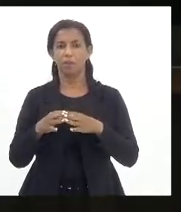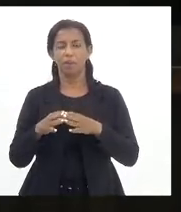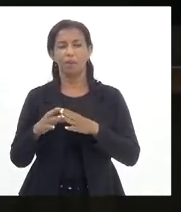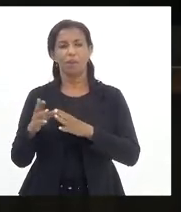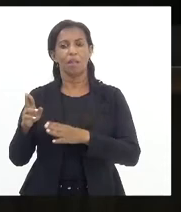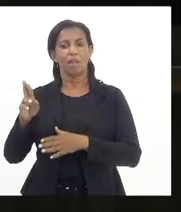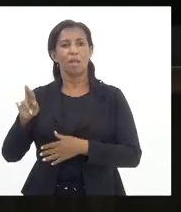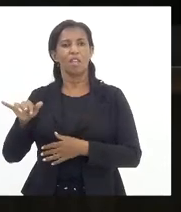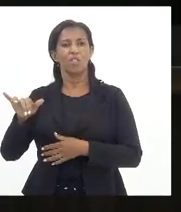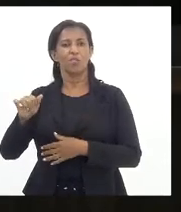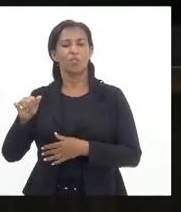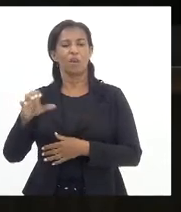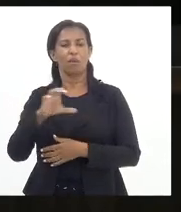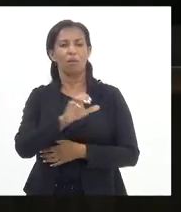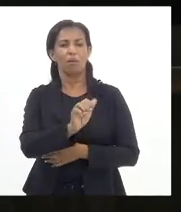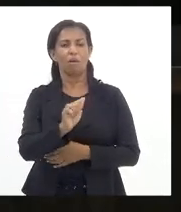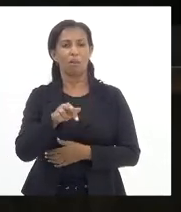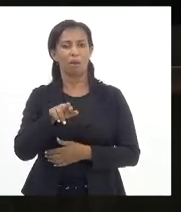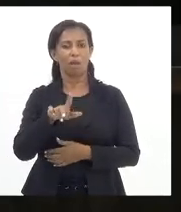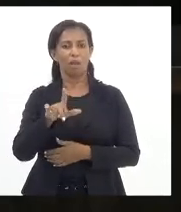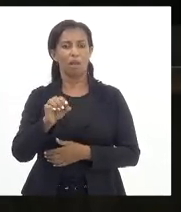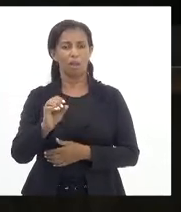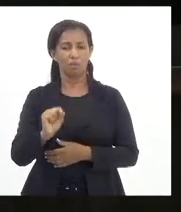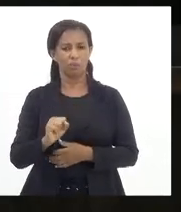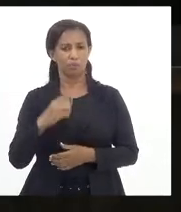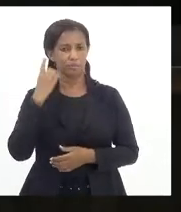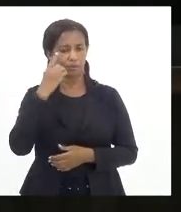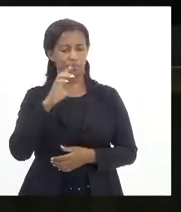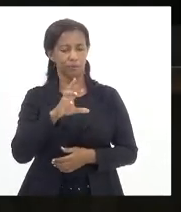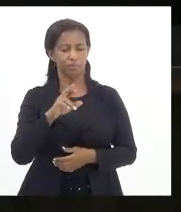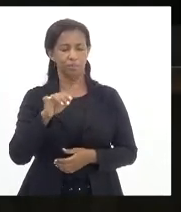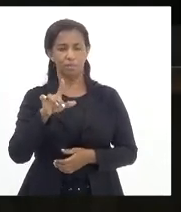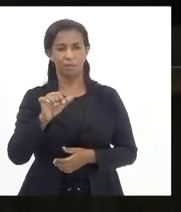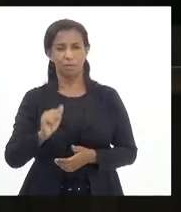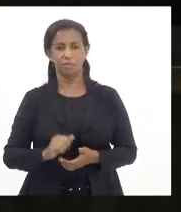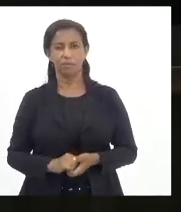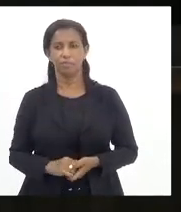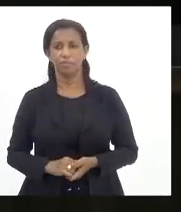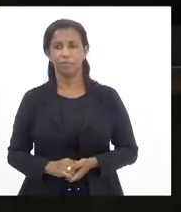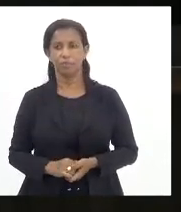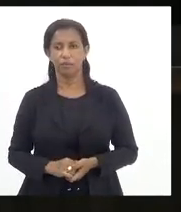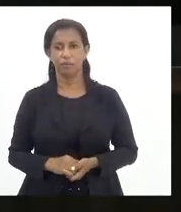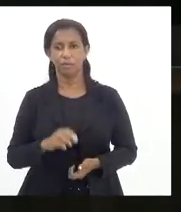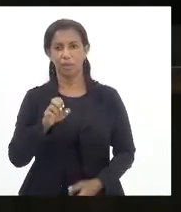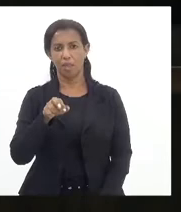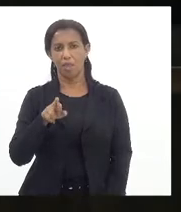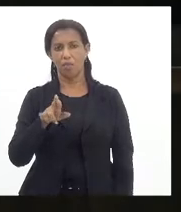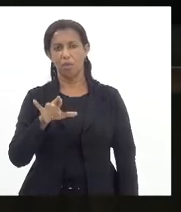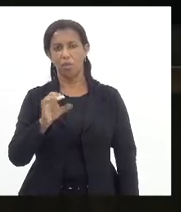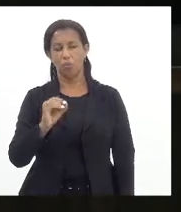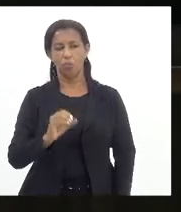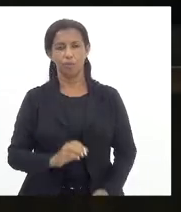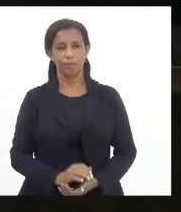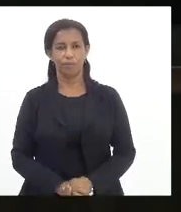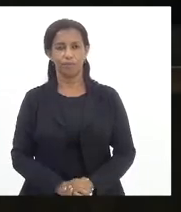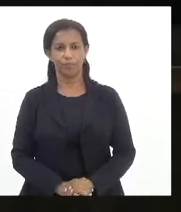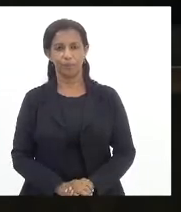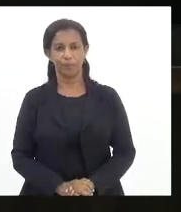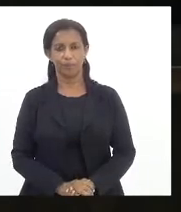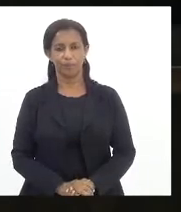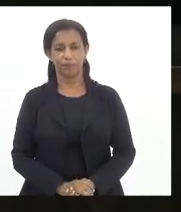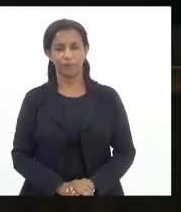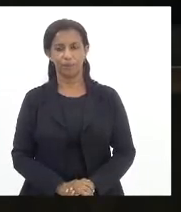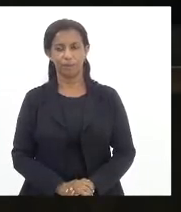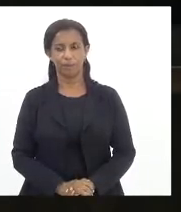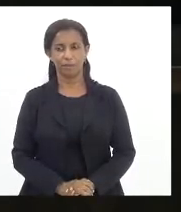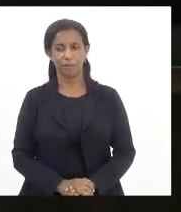deputado Carlos Macedo deputado Carlos Macedo deputado Eurico Júnior deputado